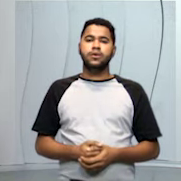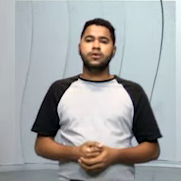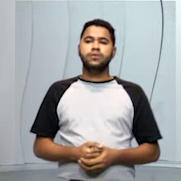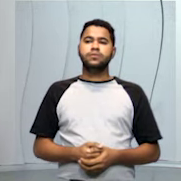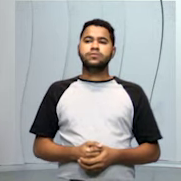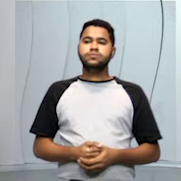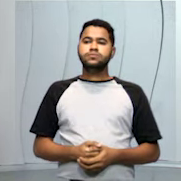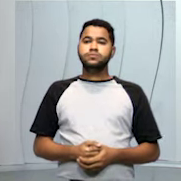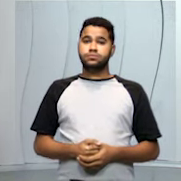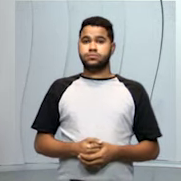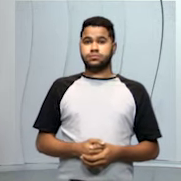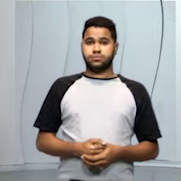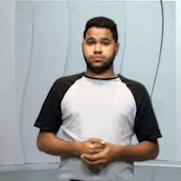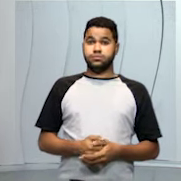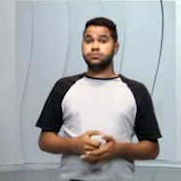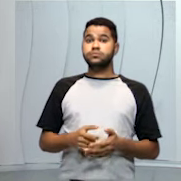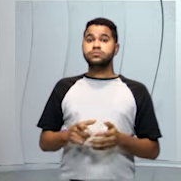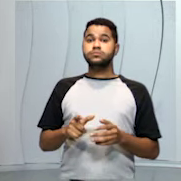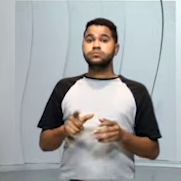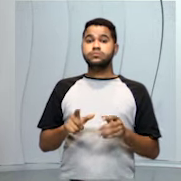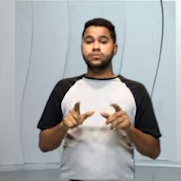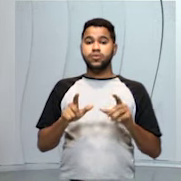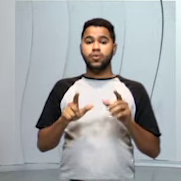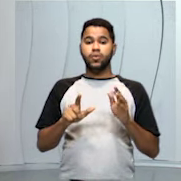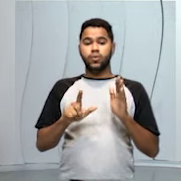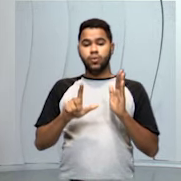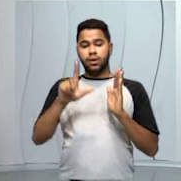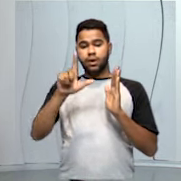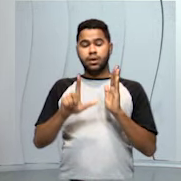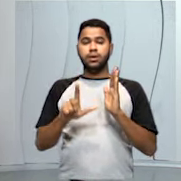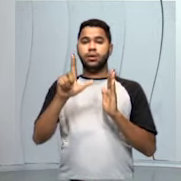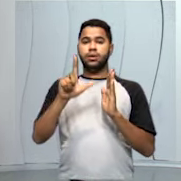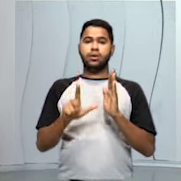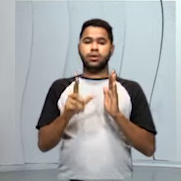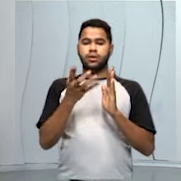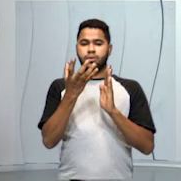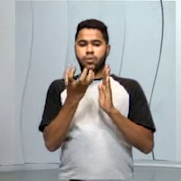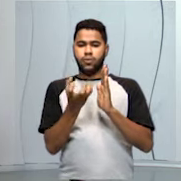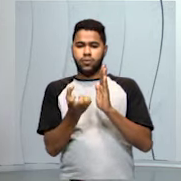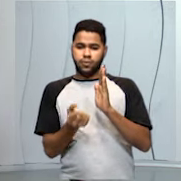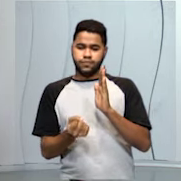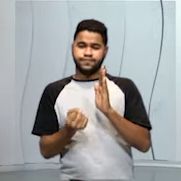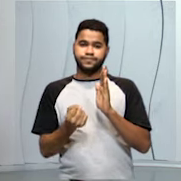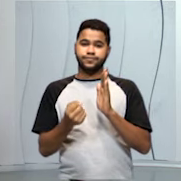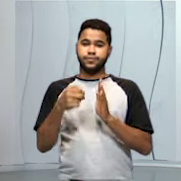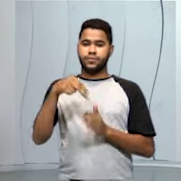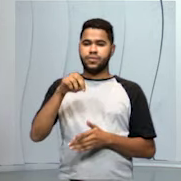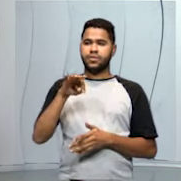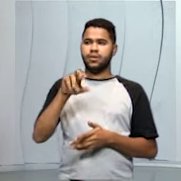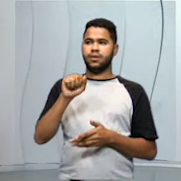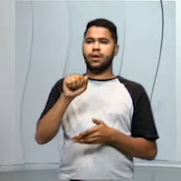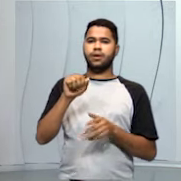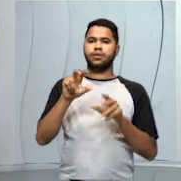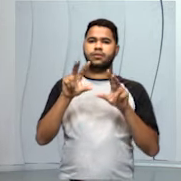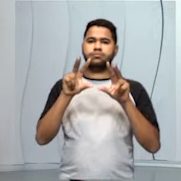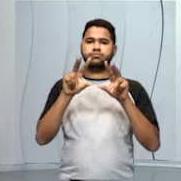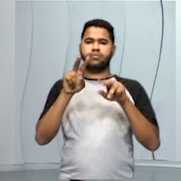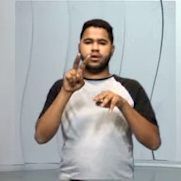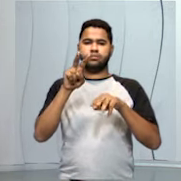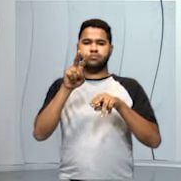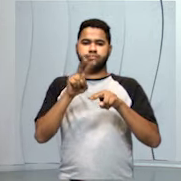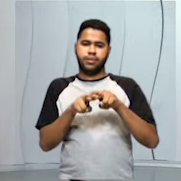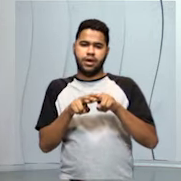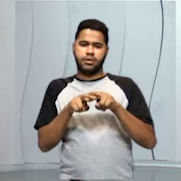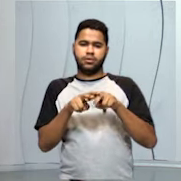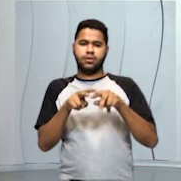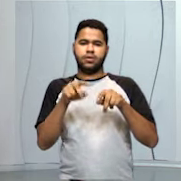O líquido, o leite, vai passar pela peneira e a nata, que é mais densa, vai ficar retida nela.